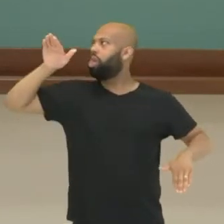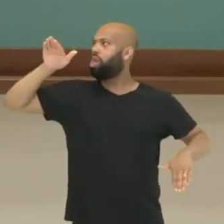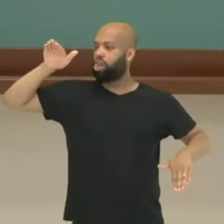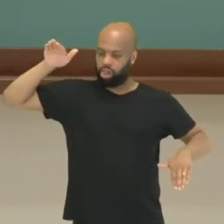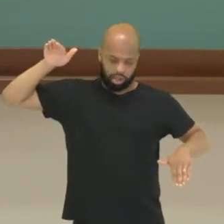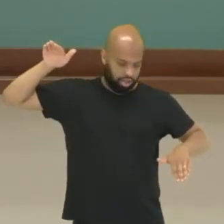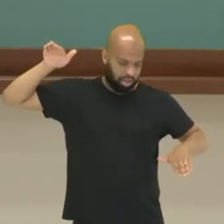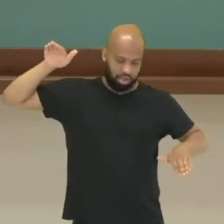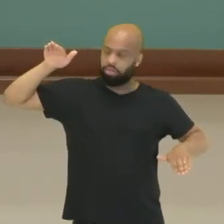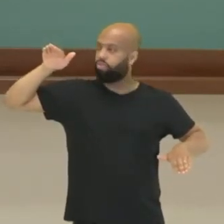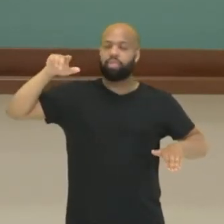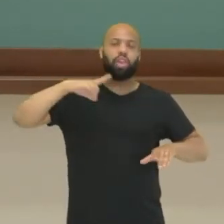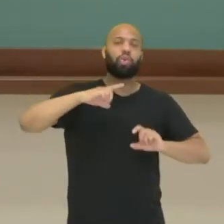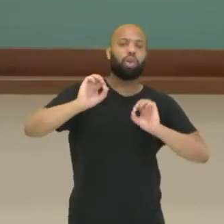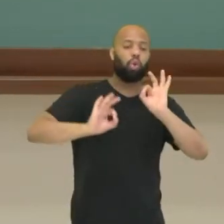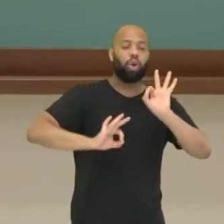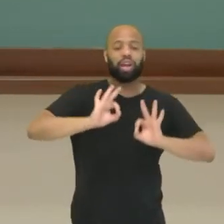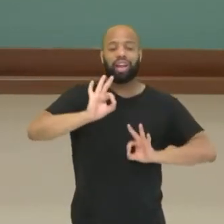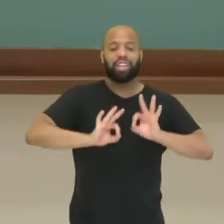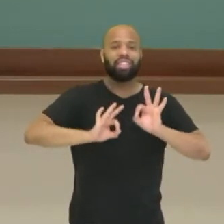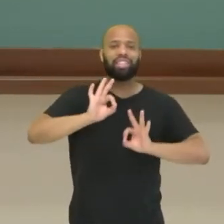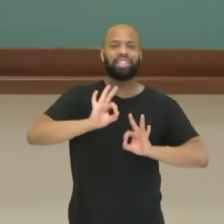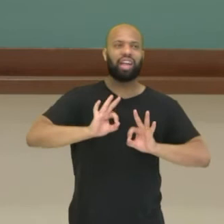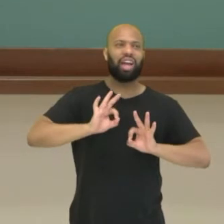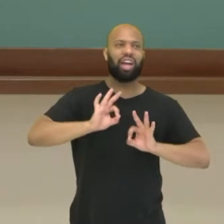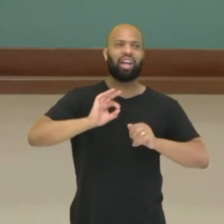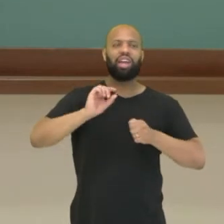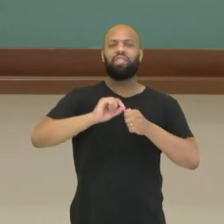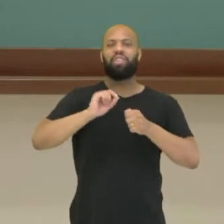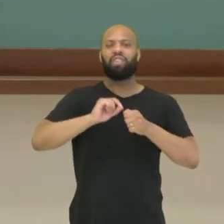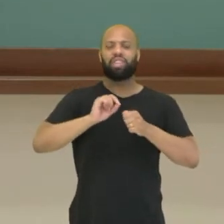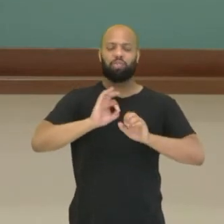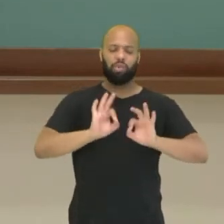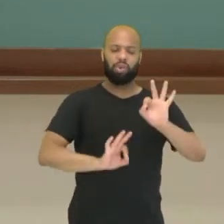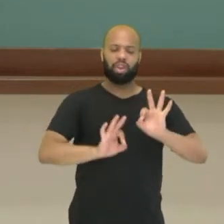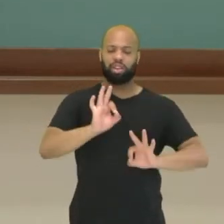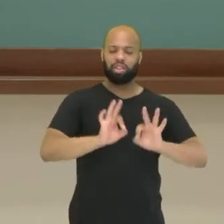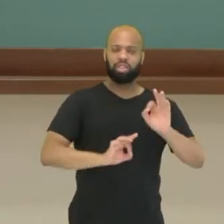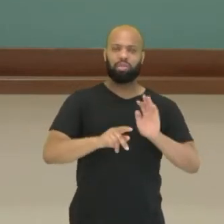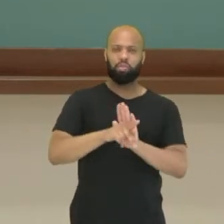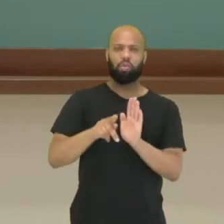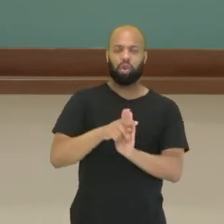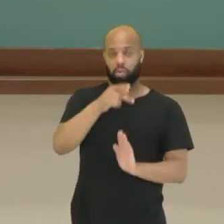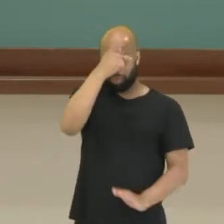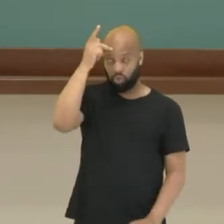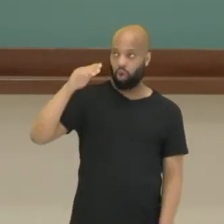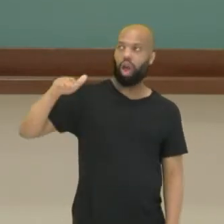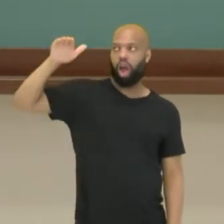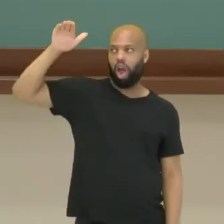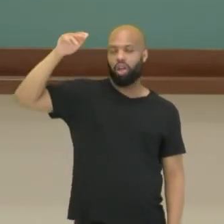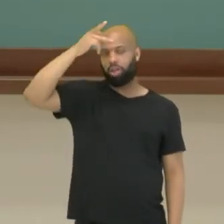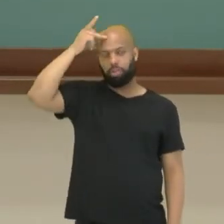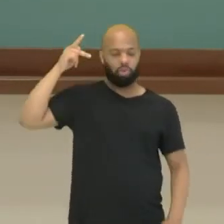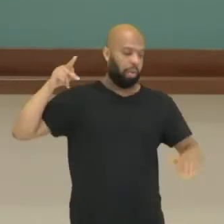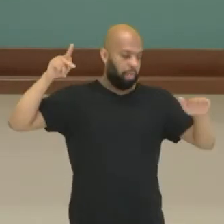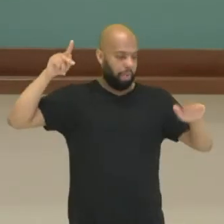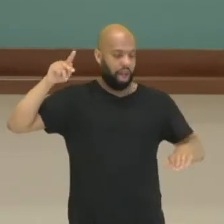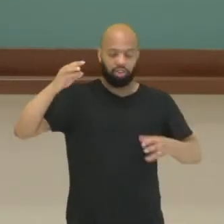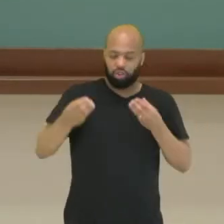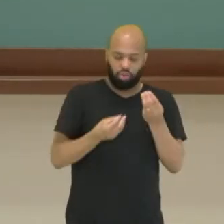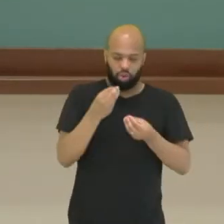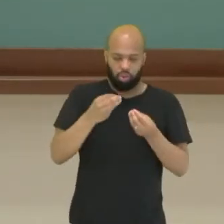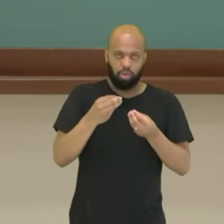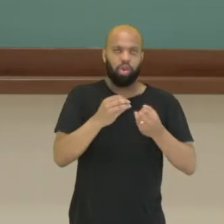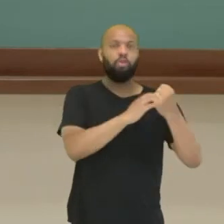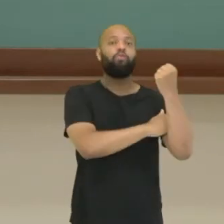alto vai ficar em cima, de repente construir uma pirâmide. O mais alto vai ficar em cima, vai ficar mais embaixo. O mais forte. Então, ele sempre